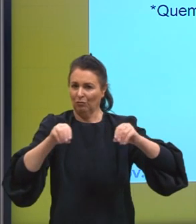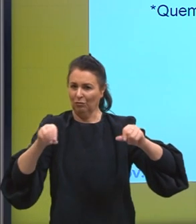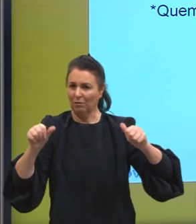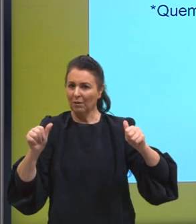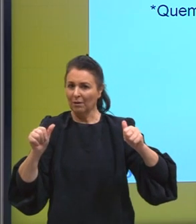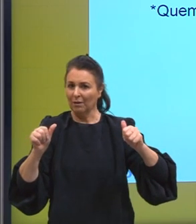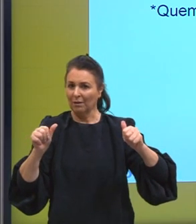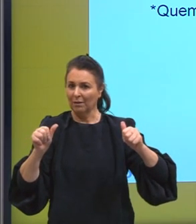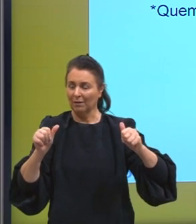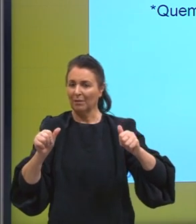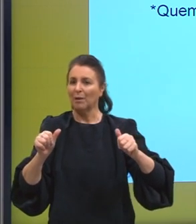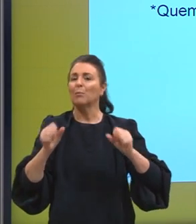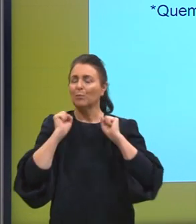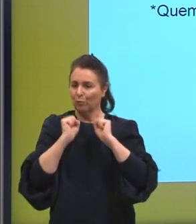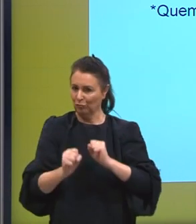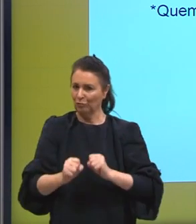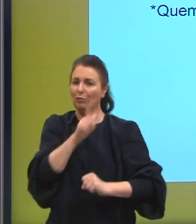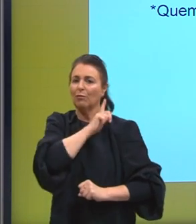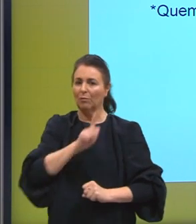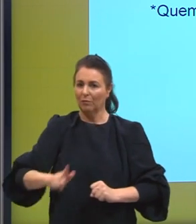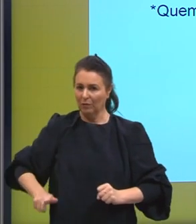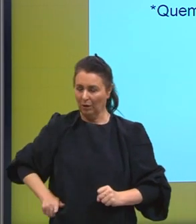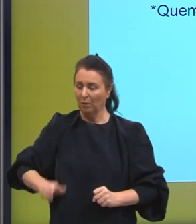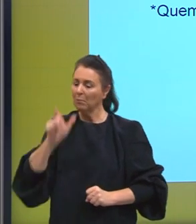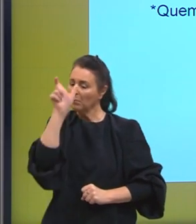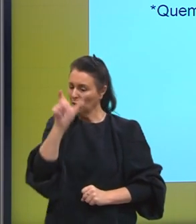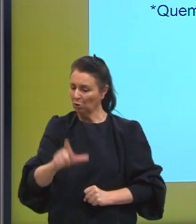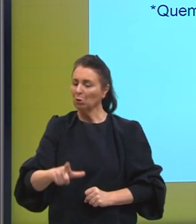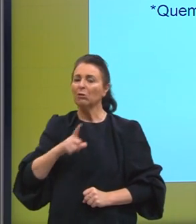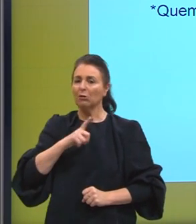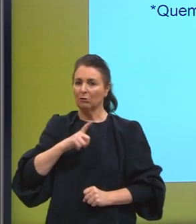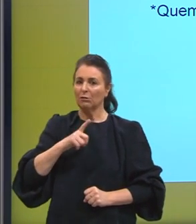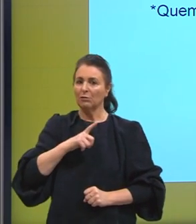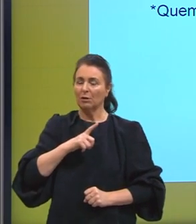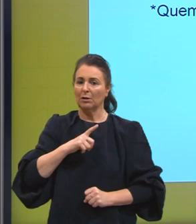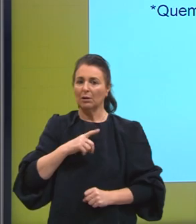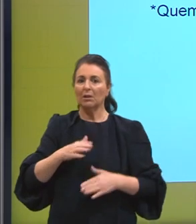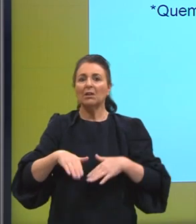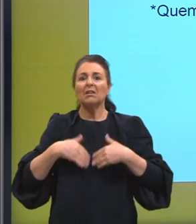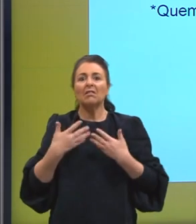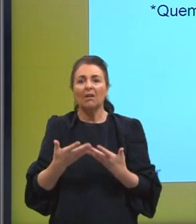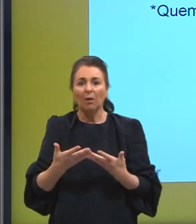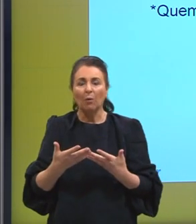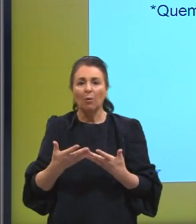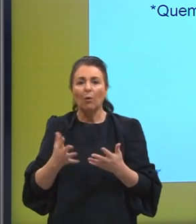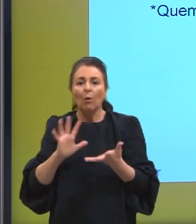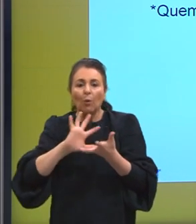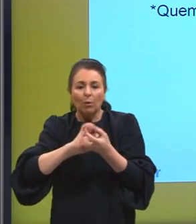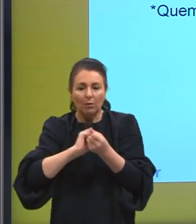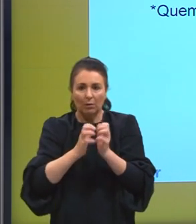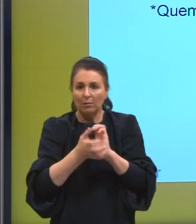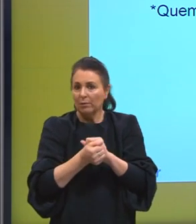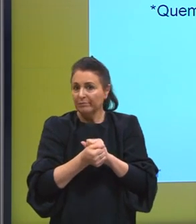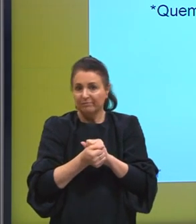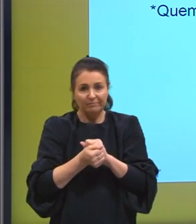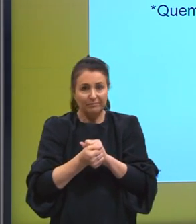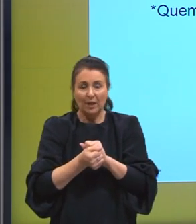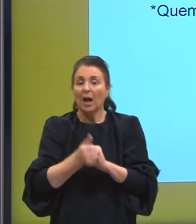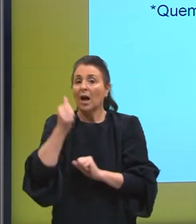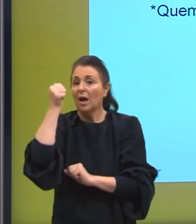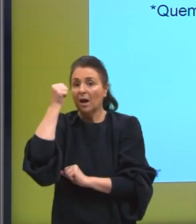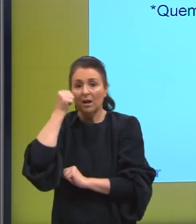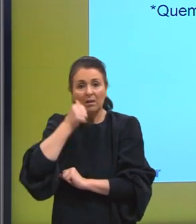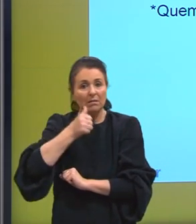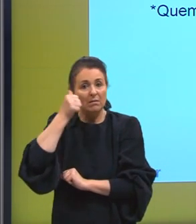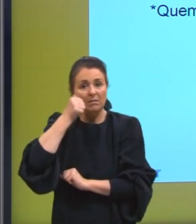a polis, então eram pessoas com muitas posses, e por isso, claro, ficavam de fora os artesãos não tinham posses, as mulheres